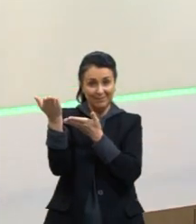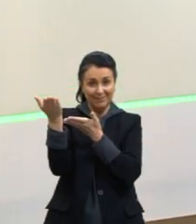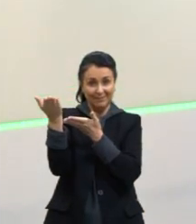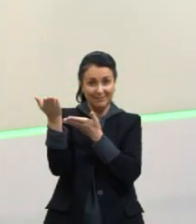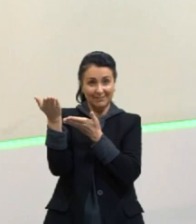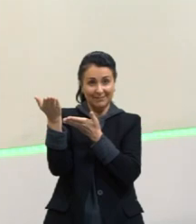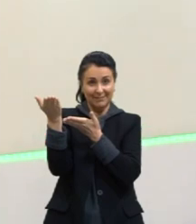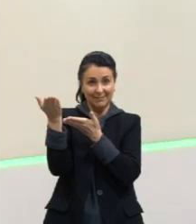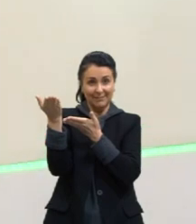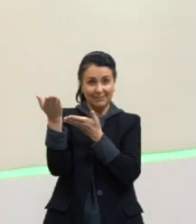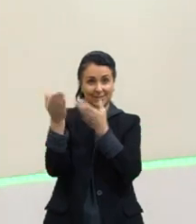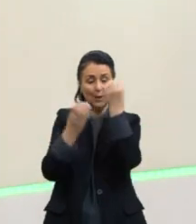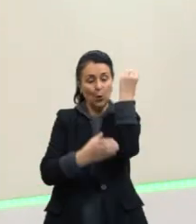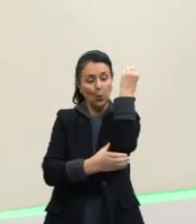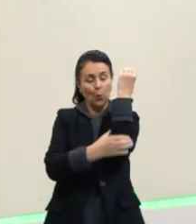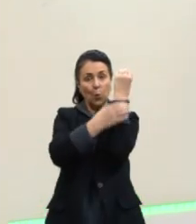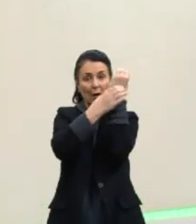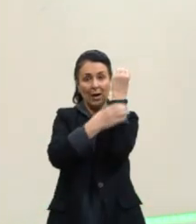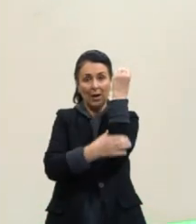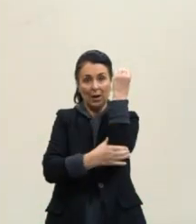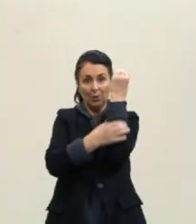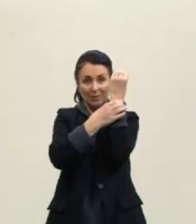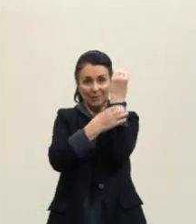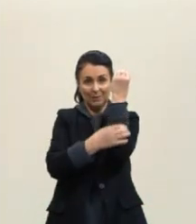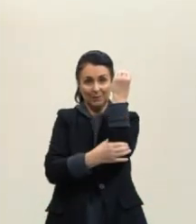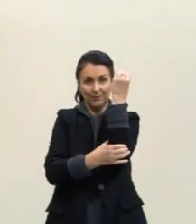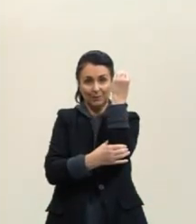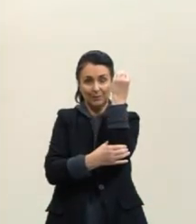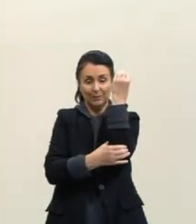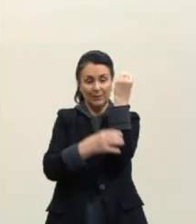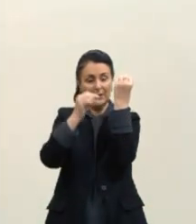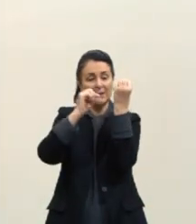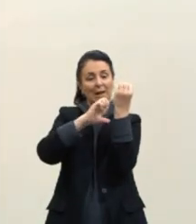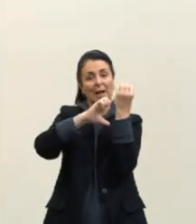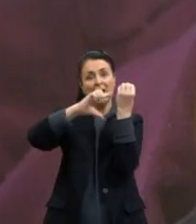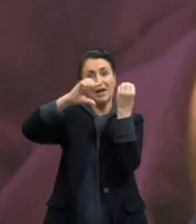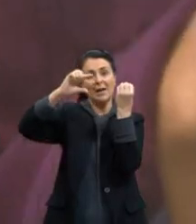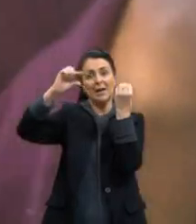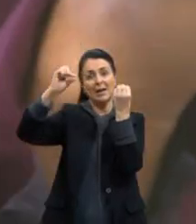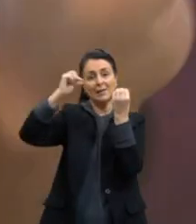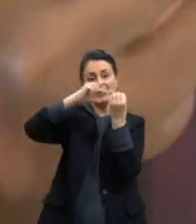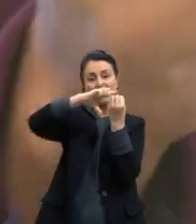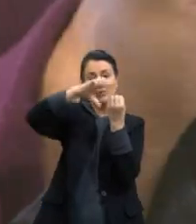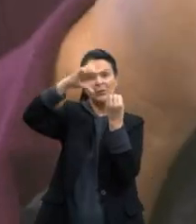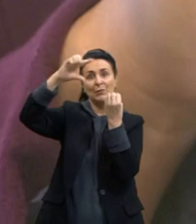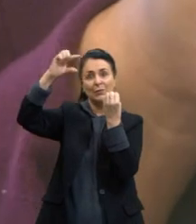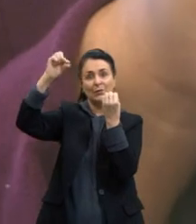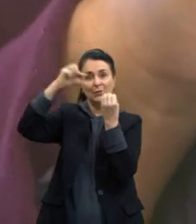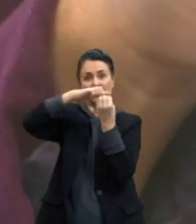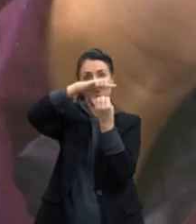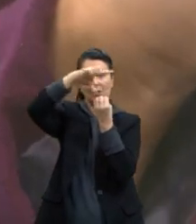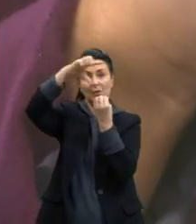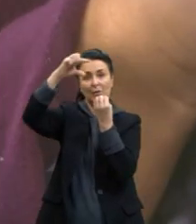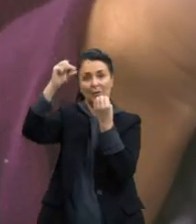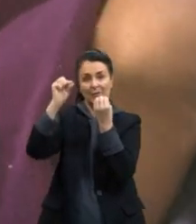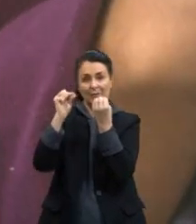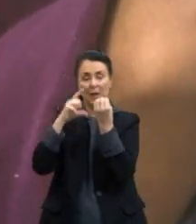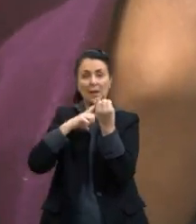Então, no caule da planta, saem as folhas. Algumas plantas têm pecilo,